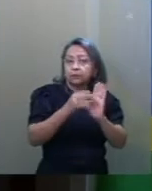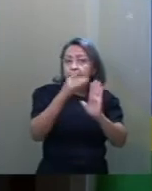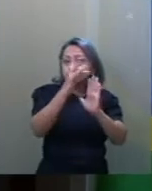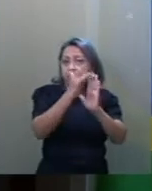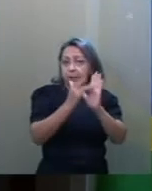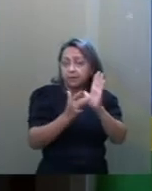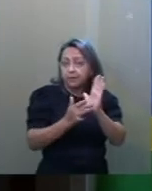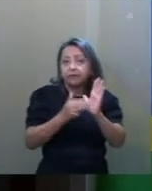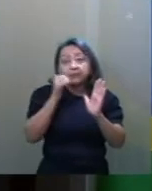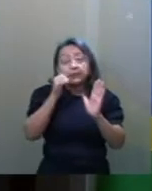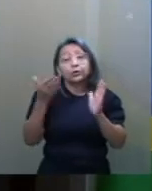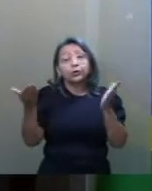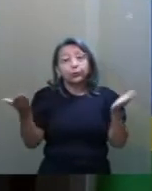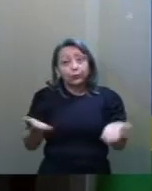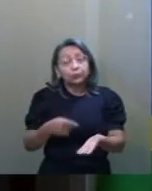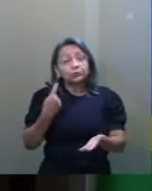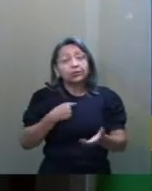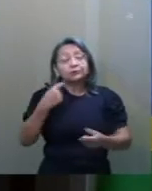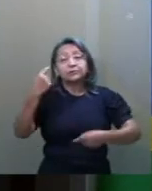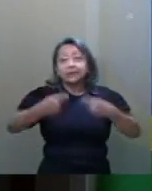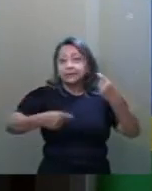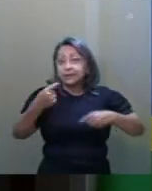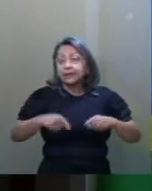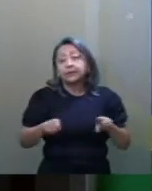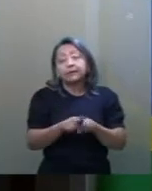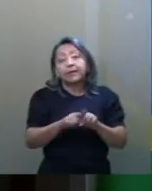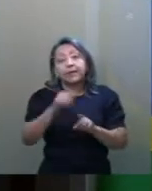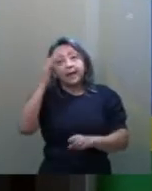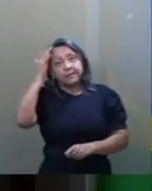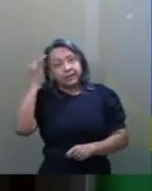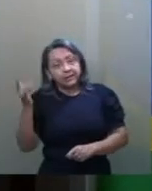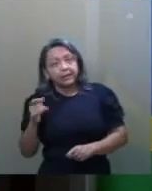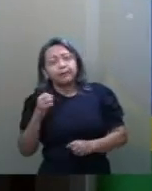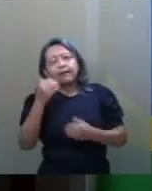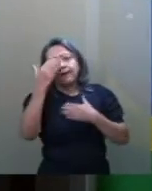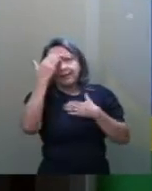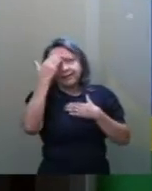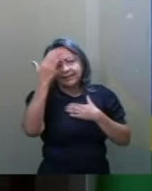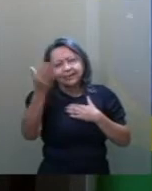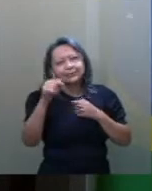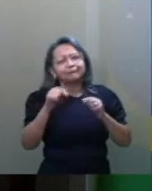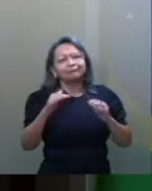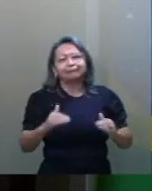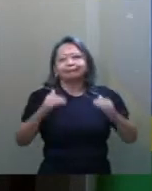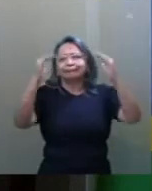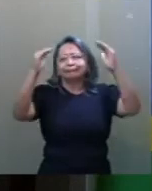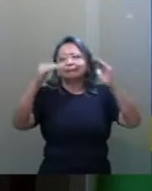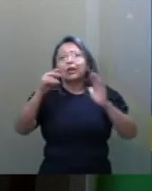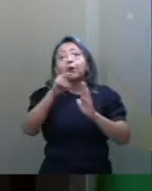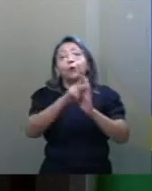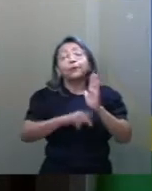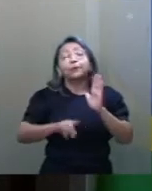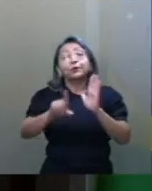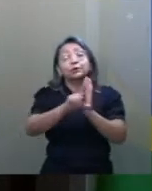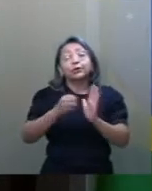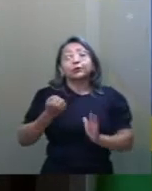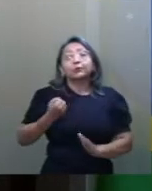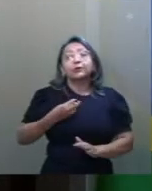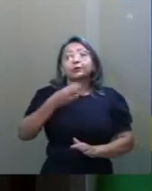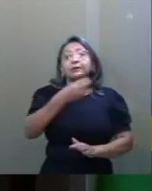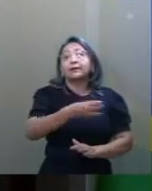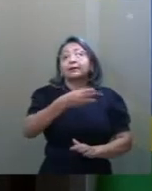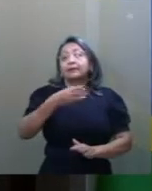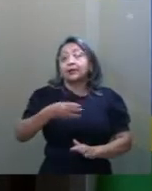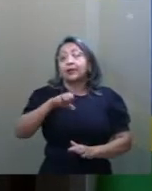que nós estamos liberando no dia de hoje e talvez no dia de amanhã. E agradeço, vossa excelência, o projeto é 33,93,